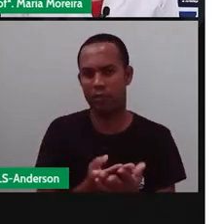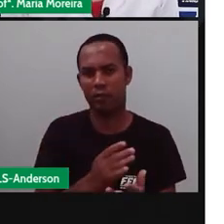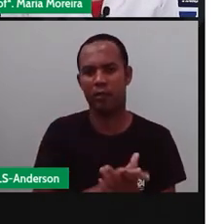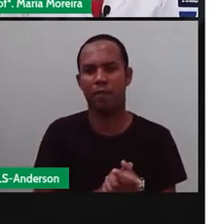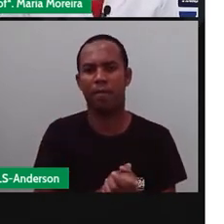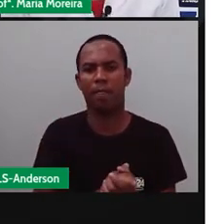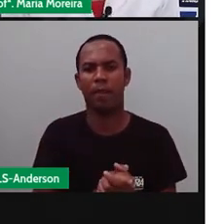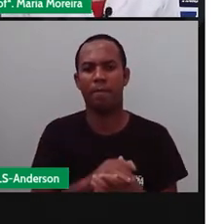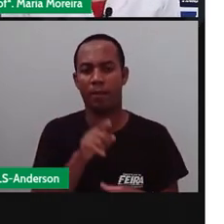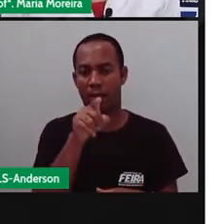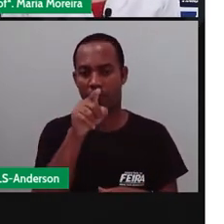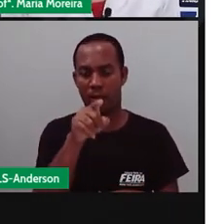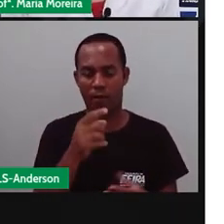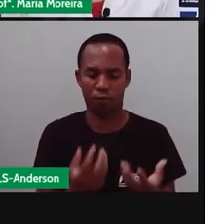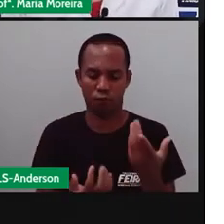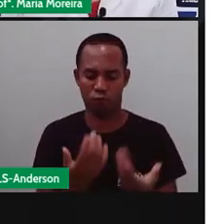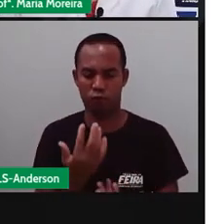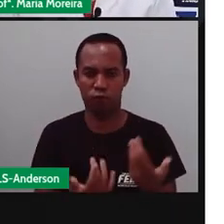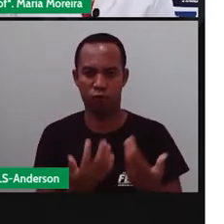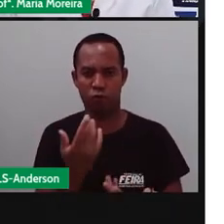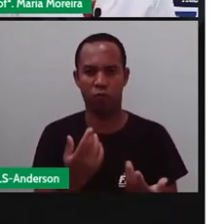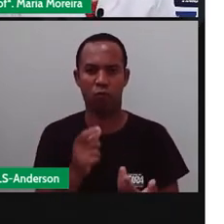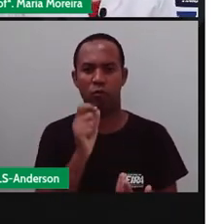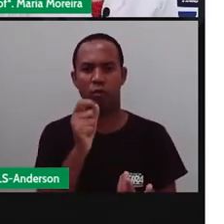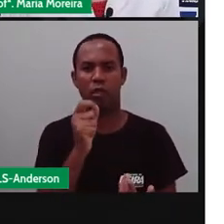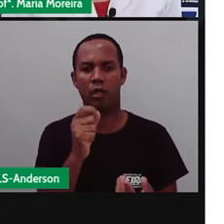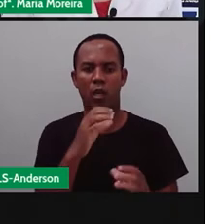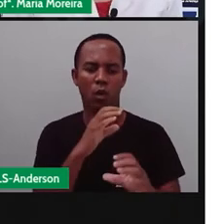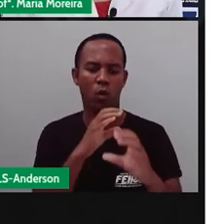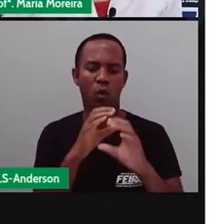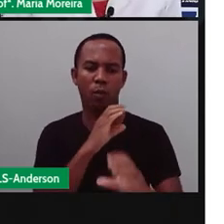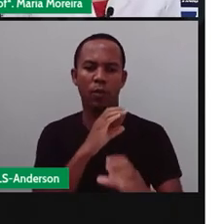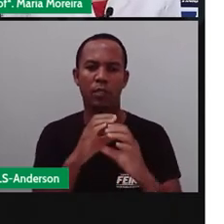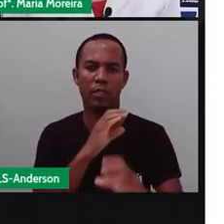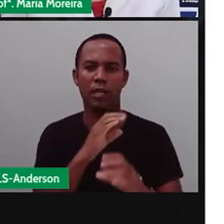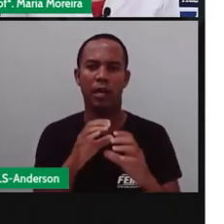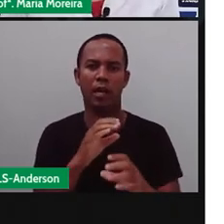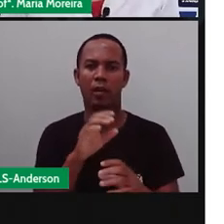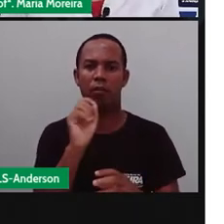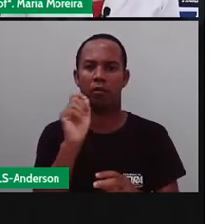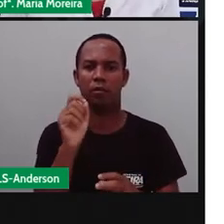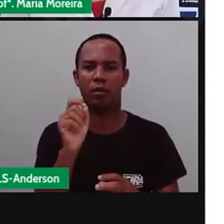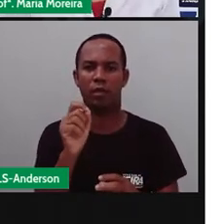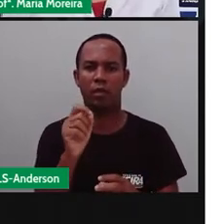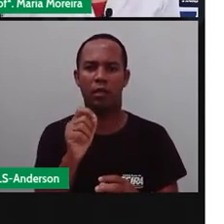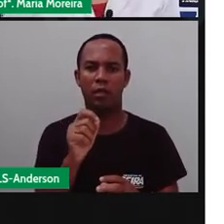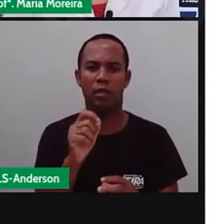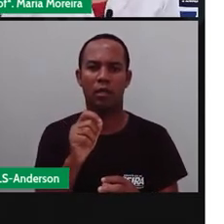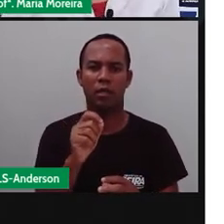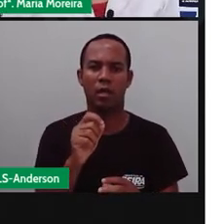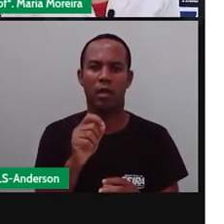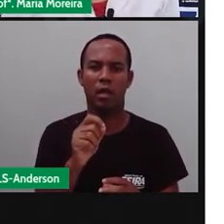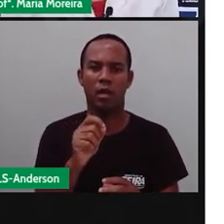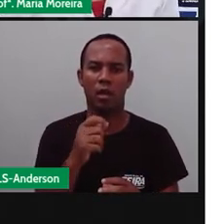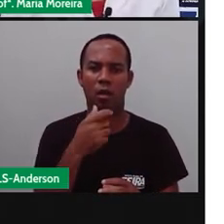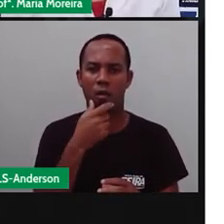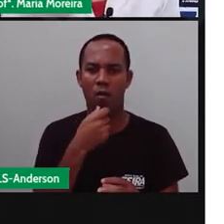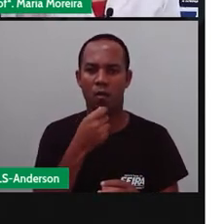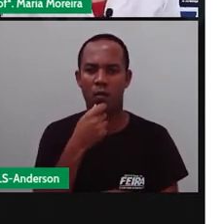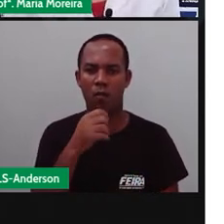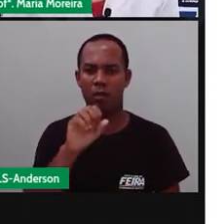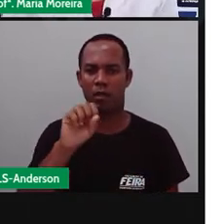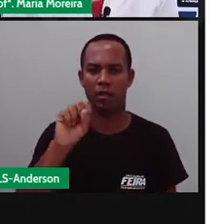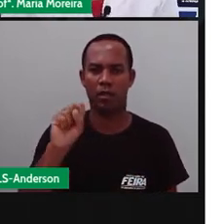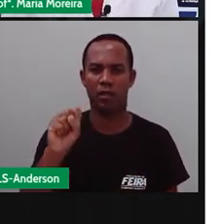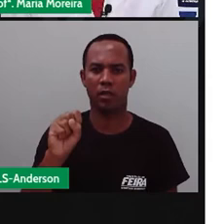ela foi o quê? Também uma forma de comunicar o nascimento de São João Batista a Maria. Então, Isabel, né? Lembra que a gente